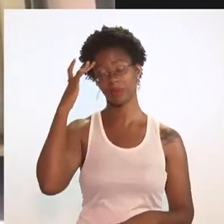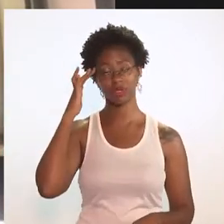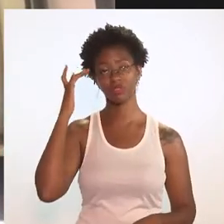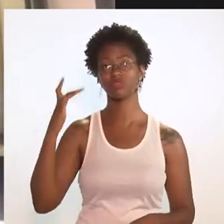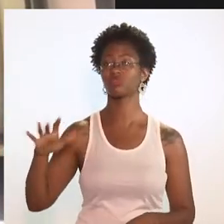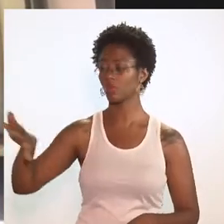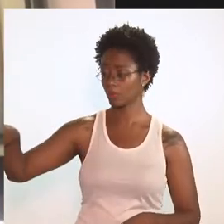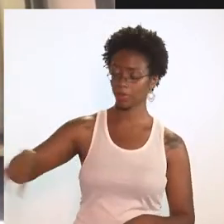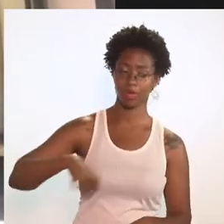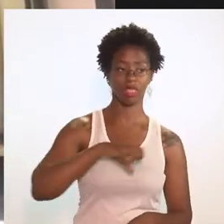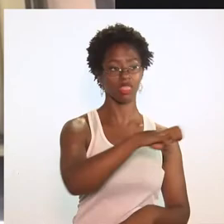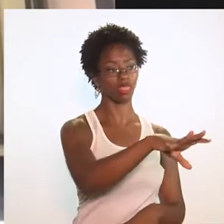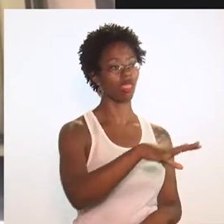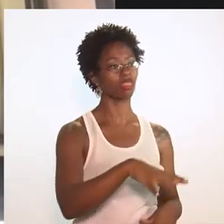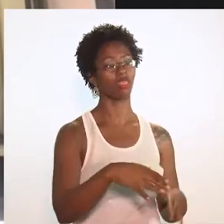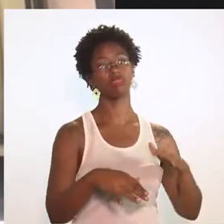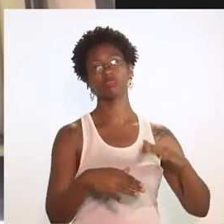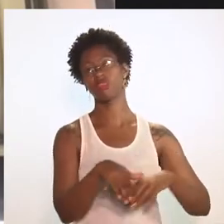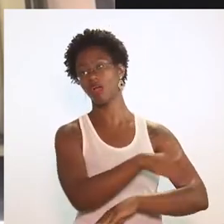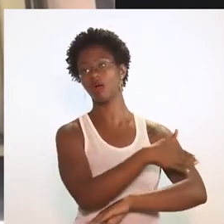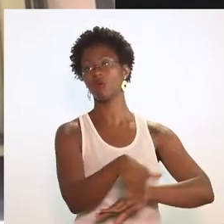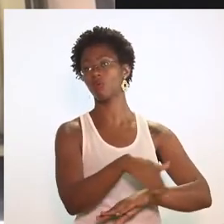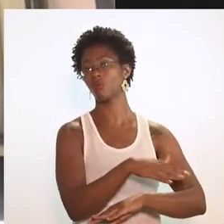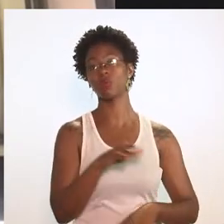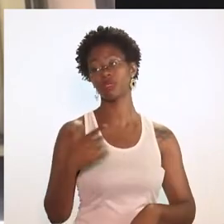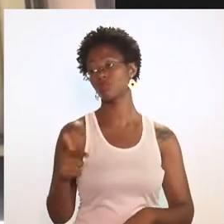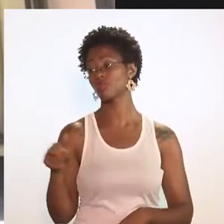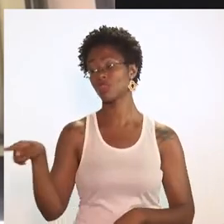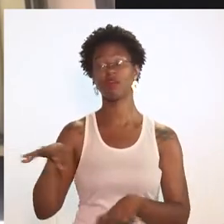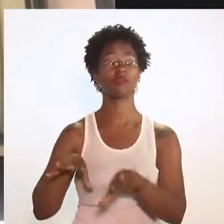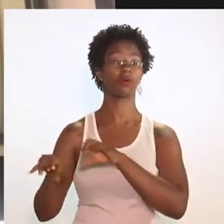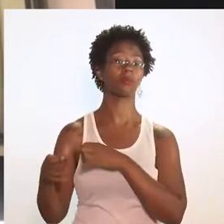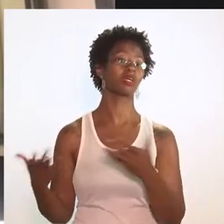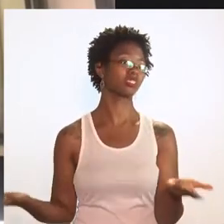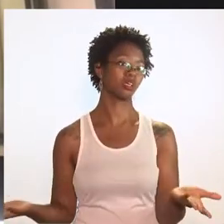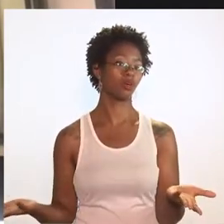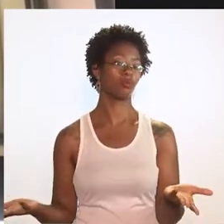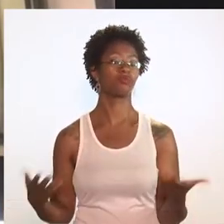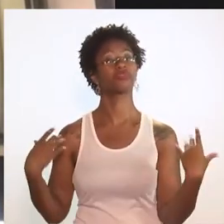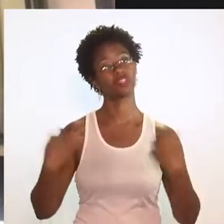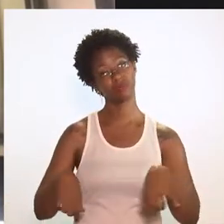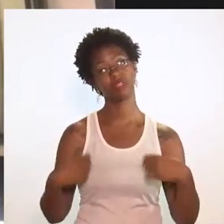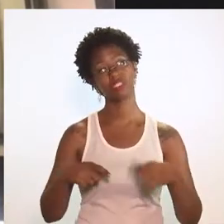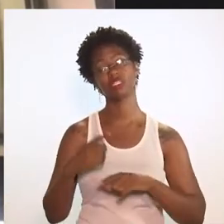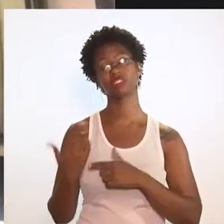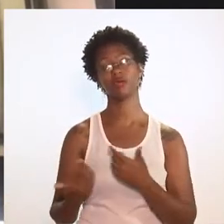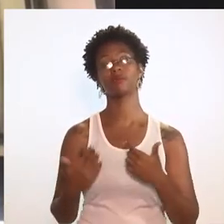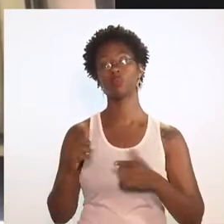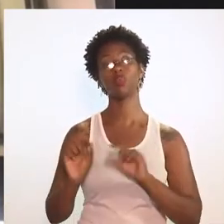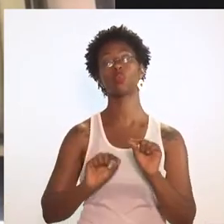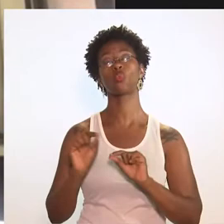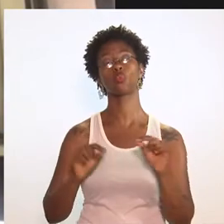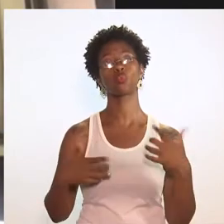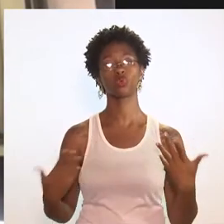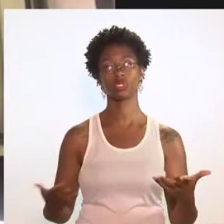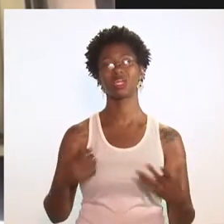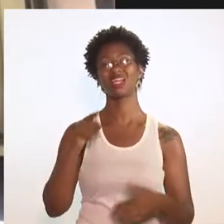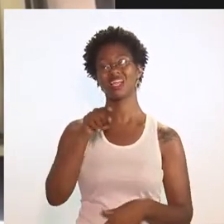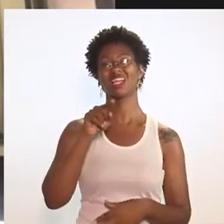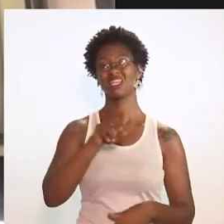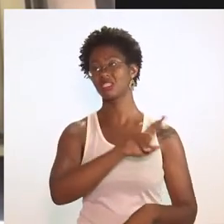de rua e tentar colocar numa empresa sem ter qualificação. Então, o banco de talentos, ou seja,